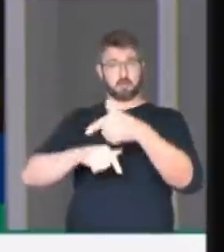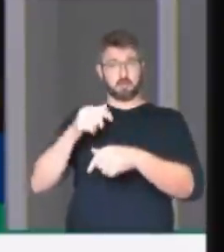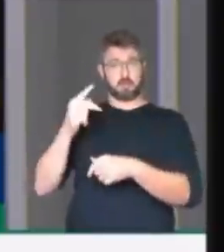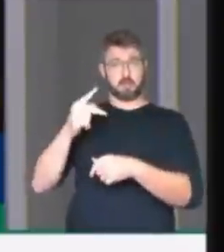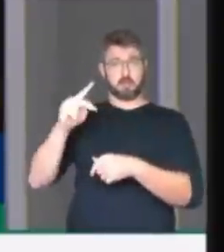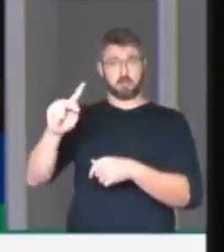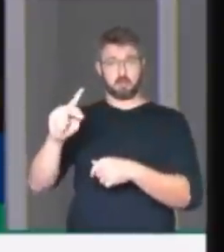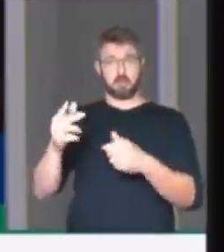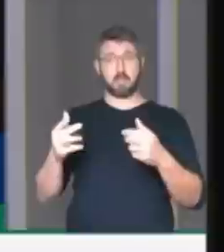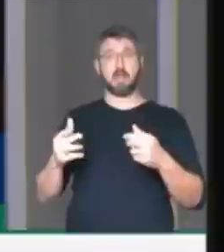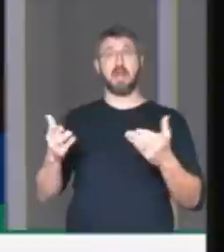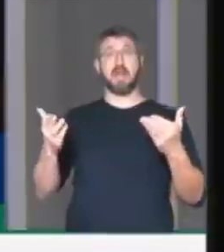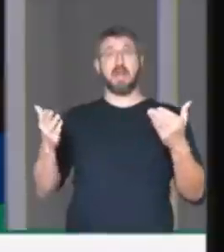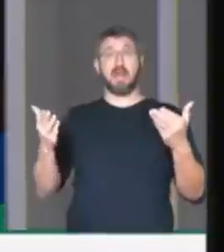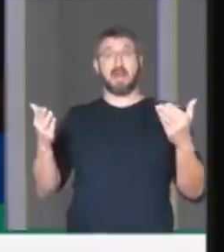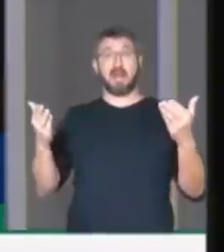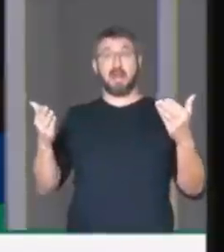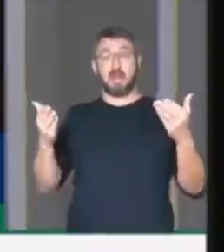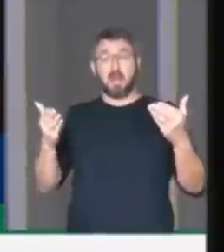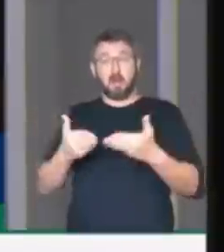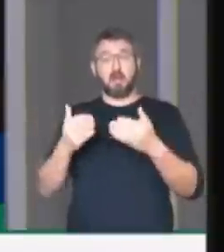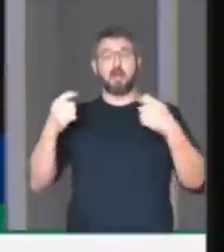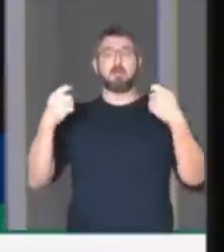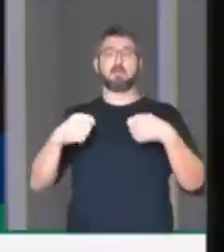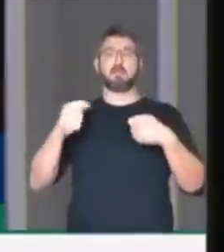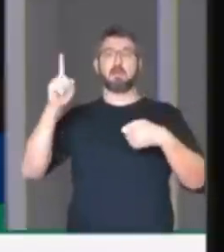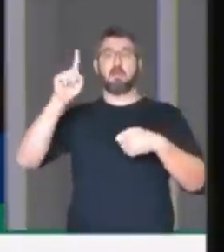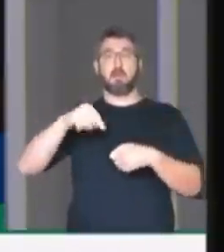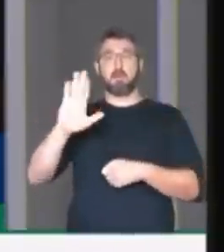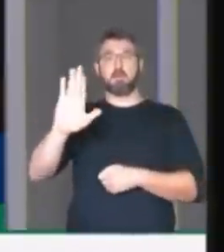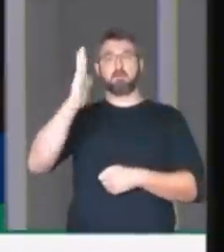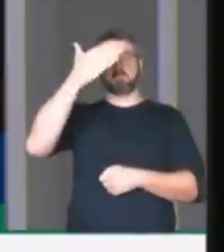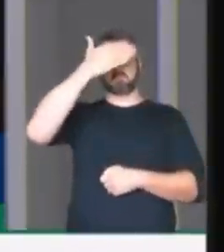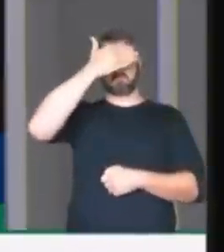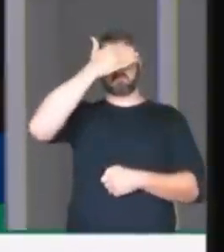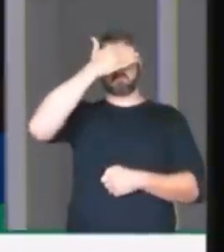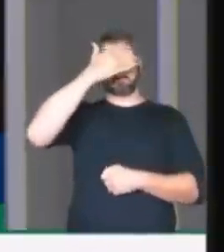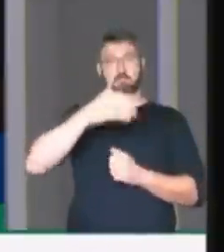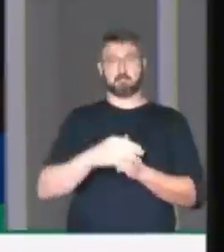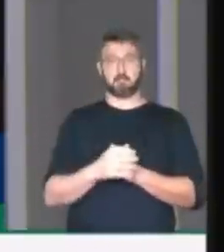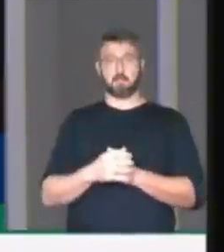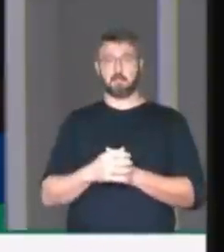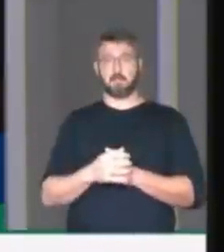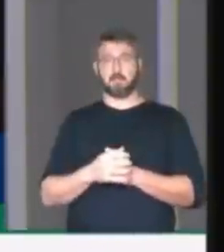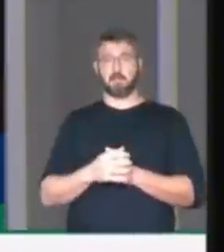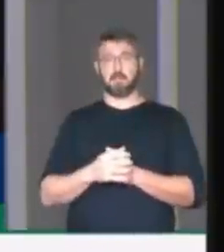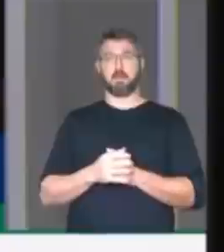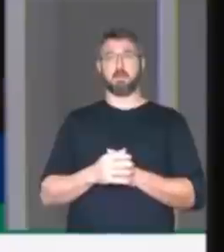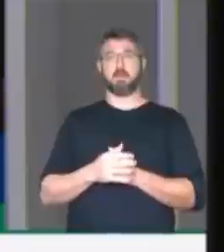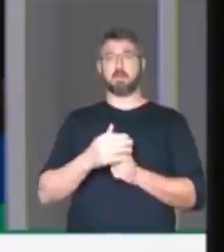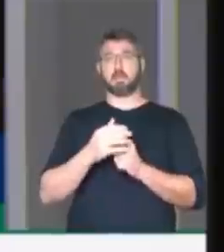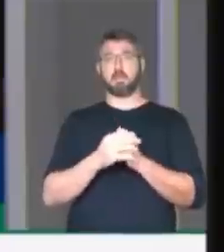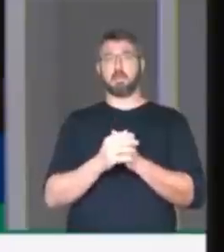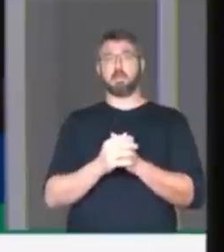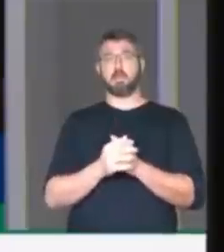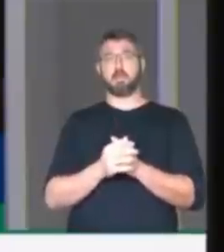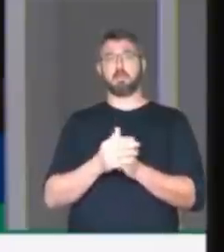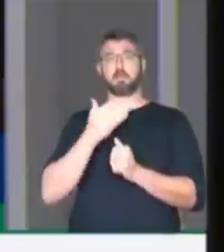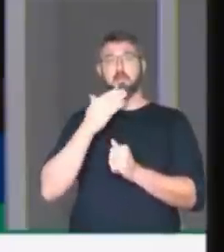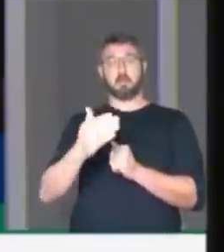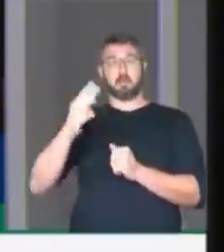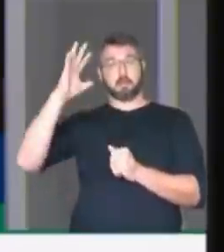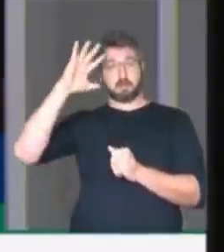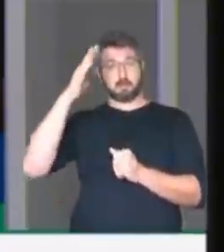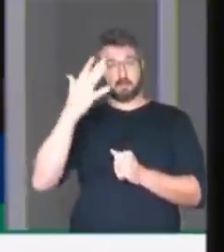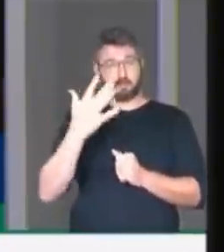mais do que nunca, seja de olhos vendados, quanto aos seus destinatários e das suas decisões,